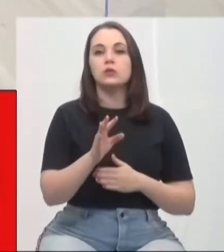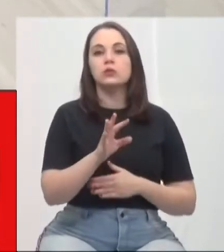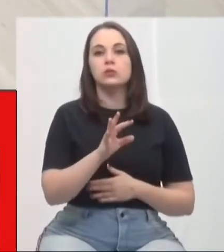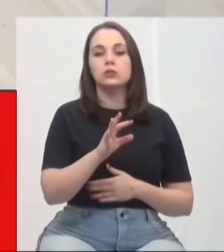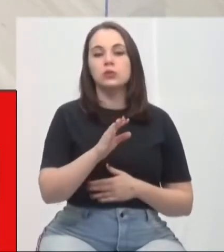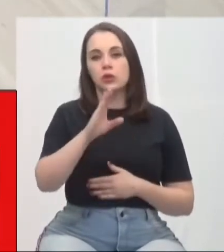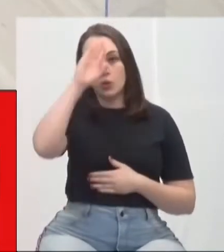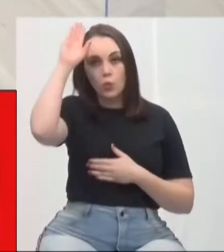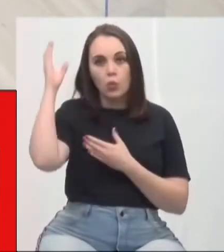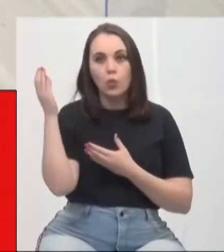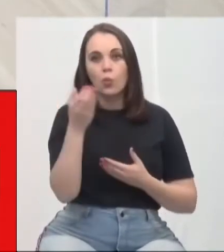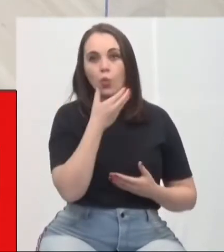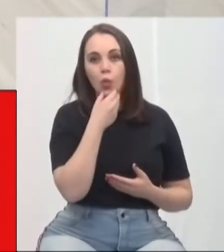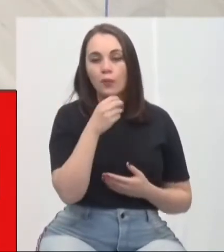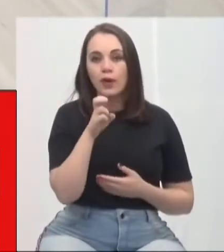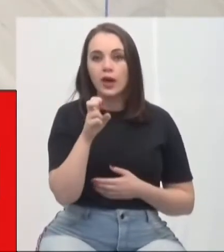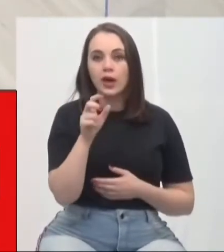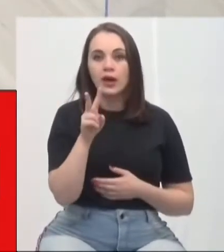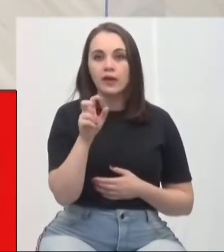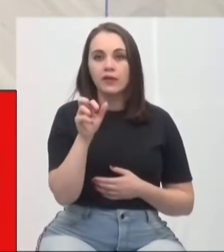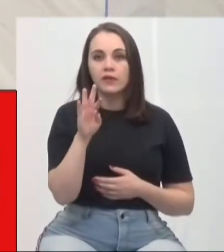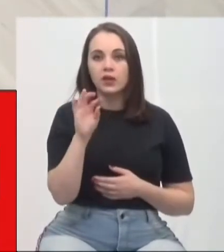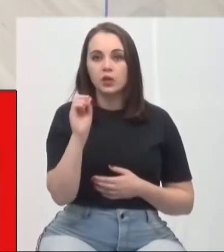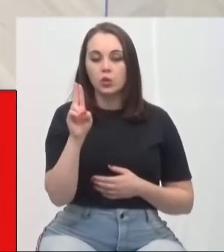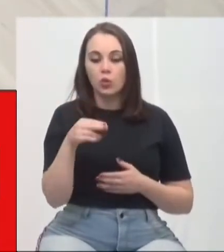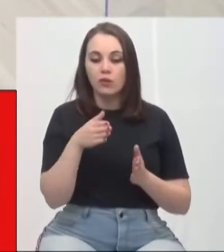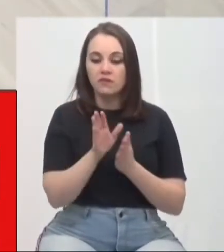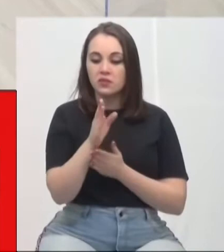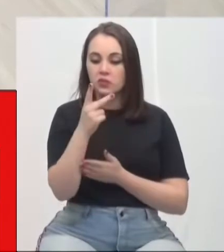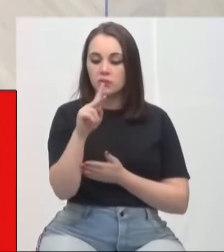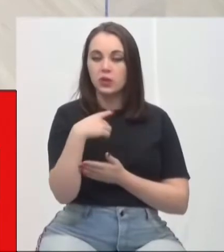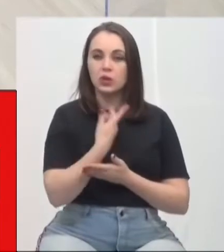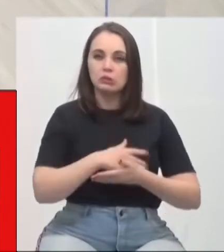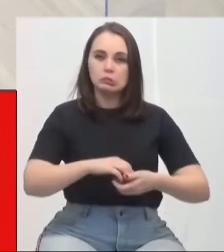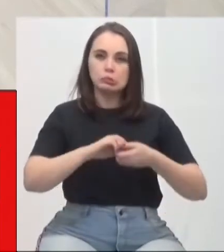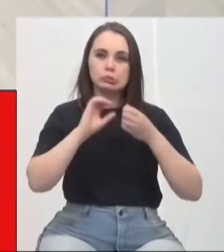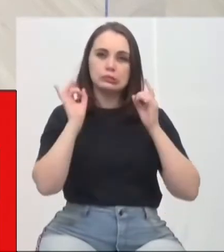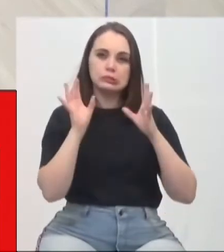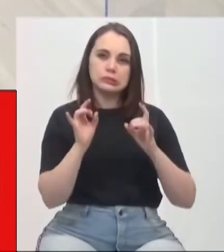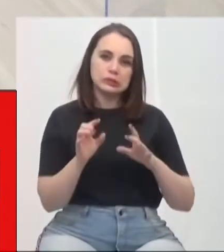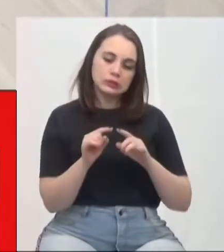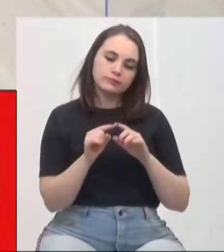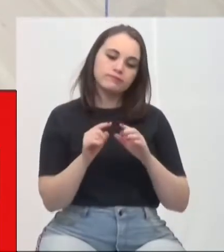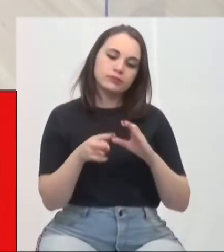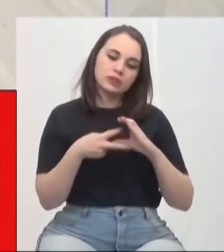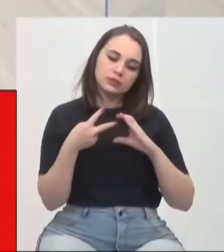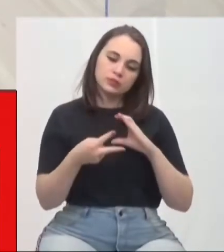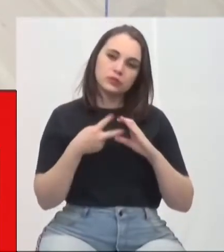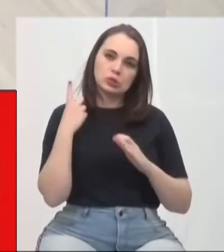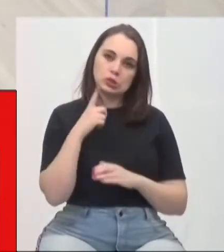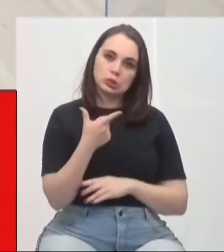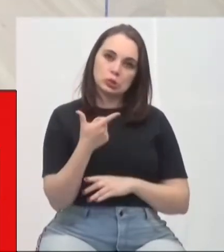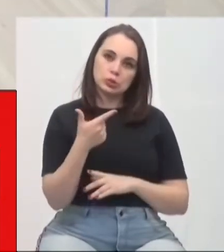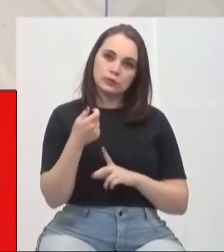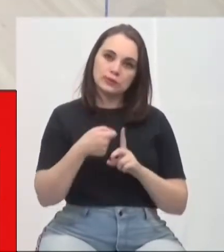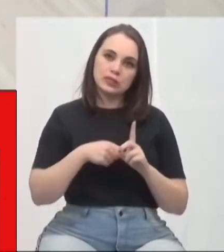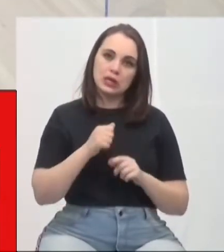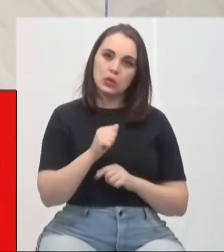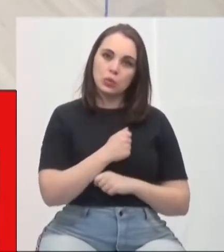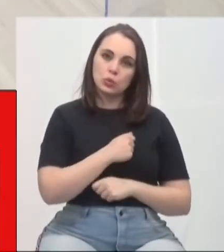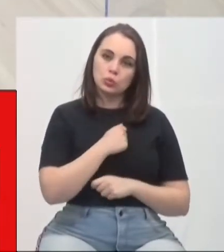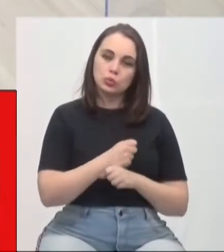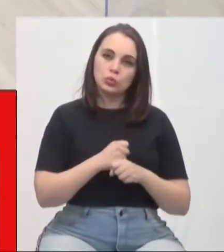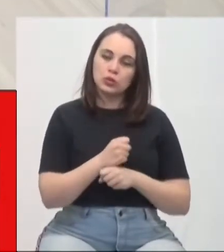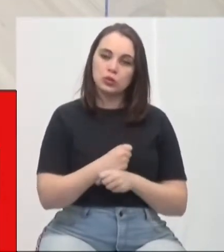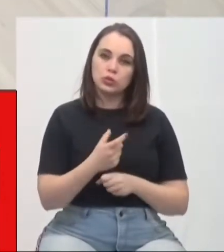Everton Vitorino Gomes, enviando-lhe cópia com os nossos cumprimentos. Sala das Sessões, 2 de agosto de 2021,